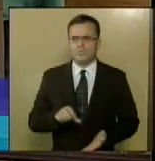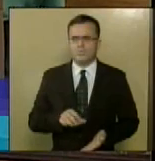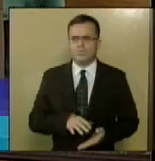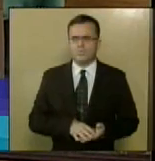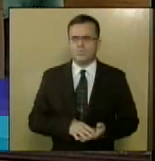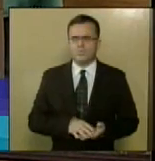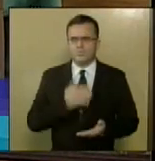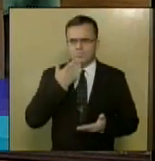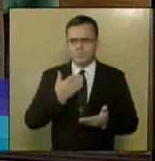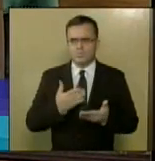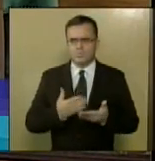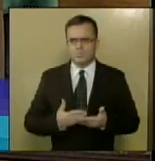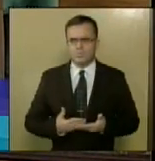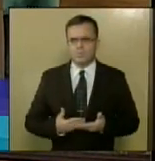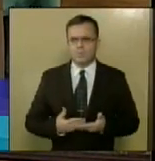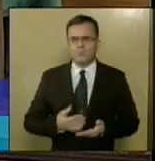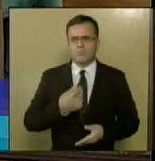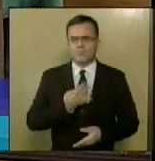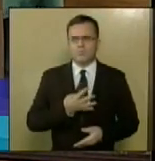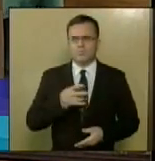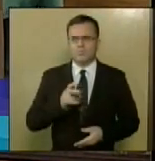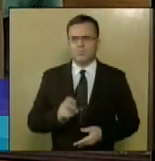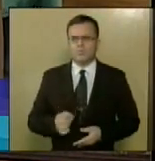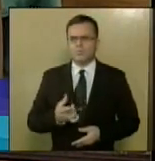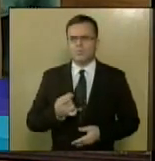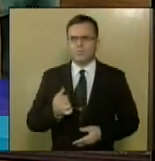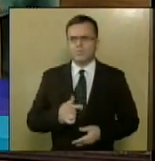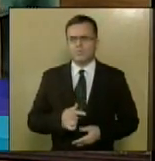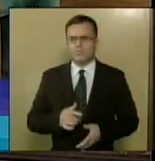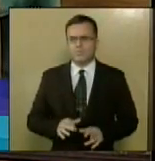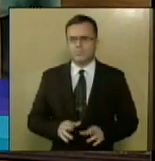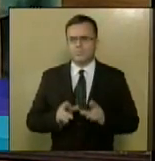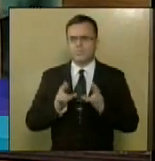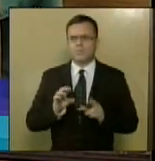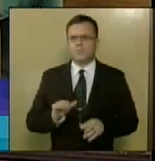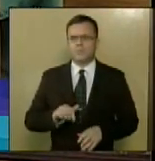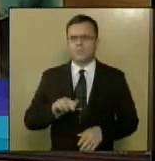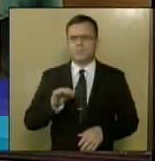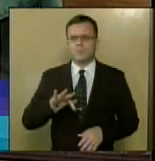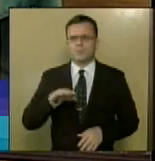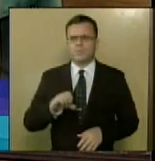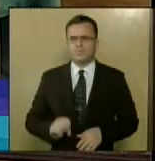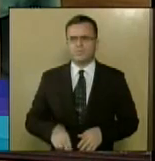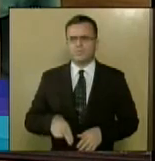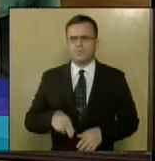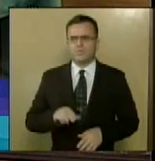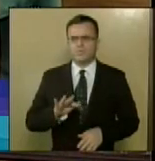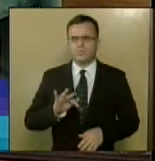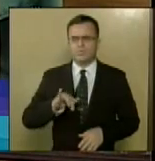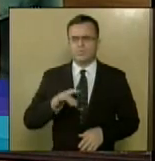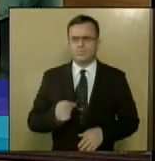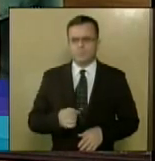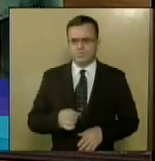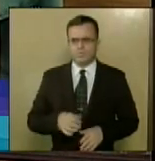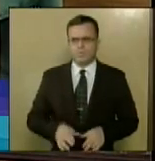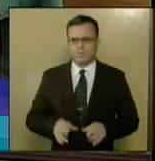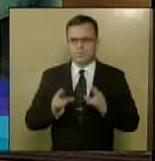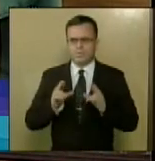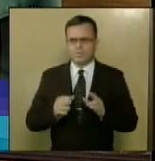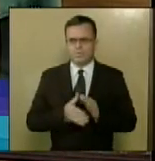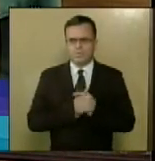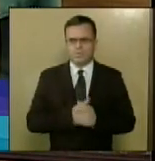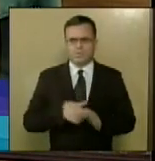Requerimento de número 450, de autoria do deputado Adelson Filho. Congratulações ao ilustríssimo senhor Rosalvo Nogueira, radialista,